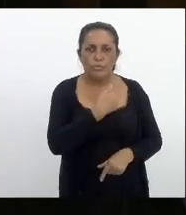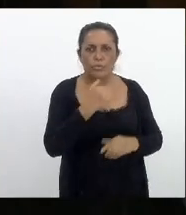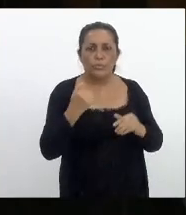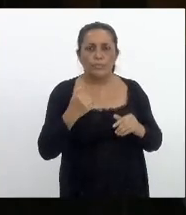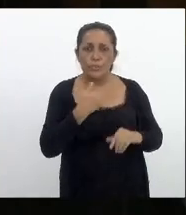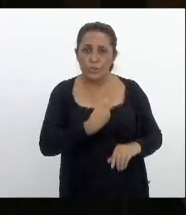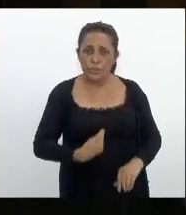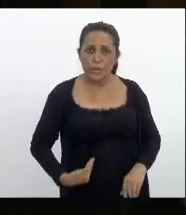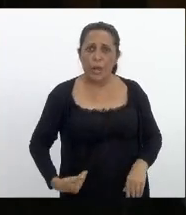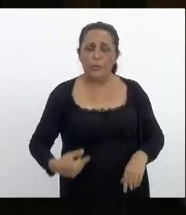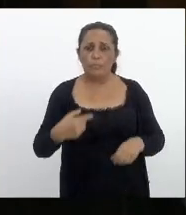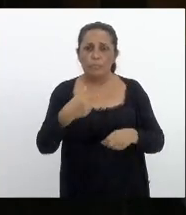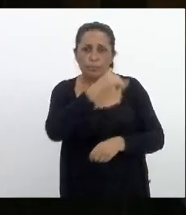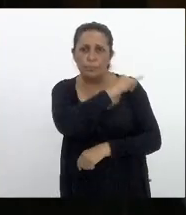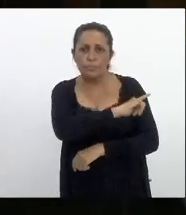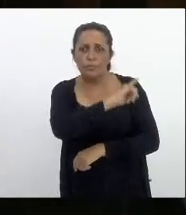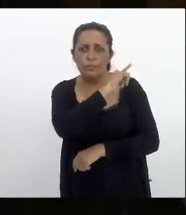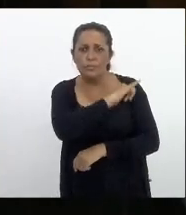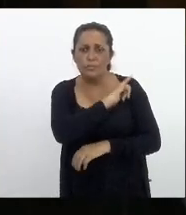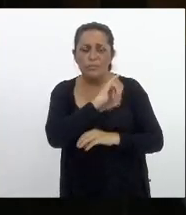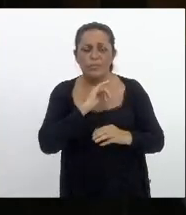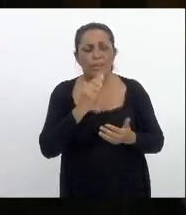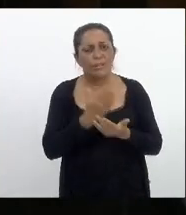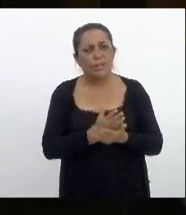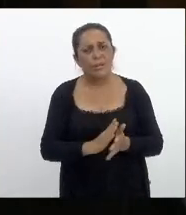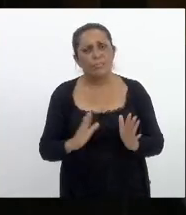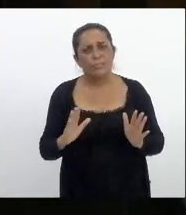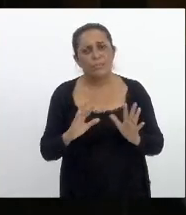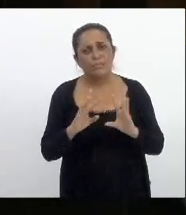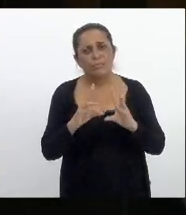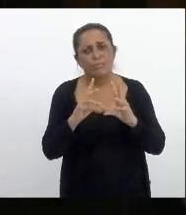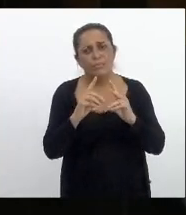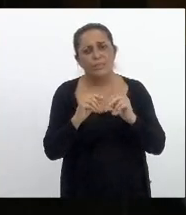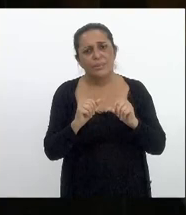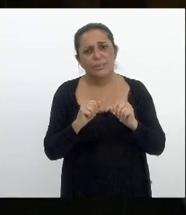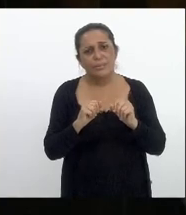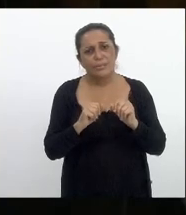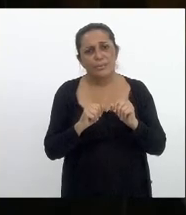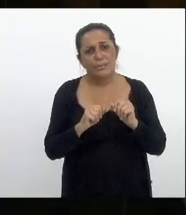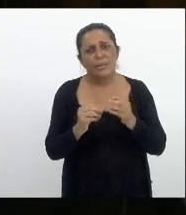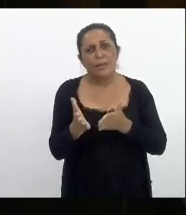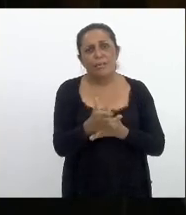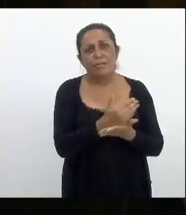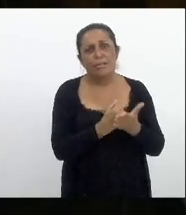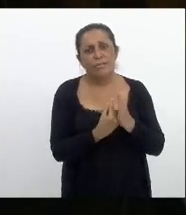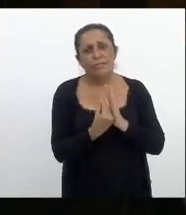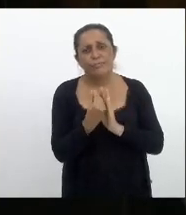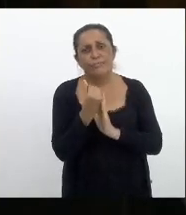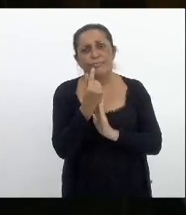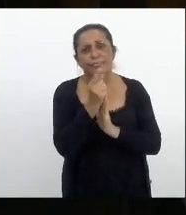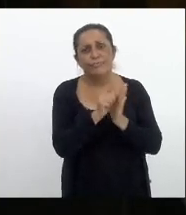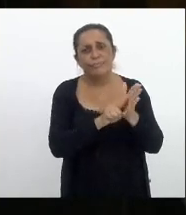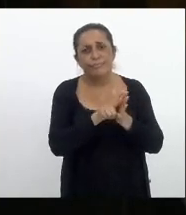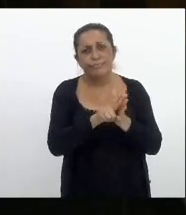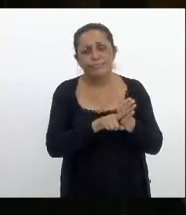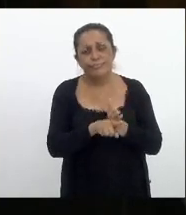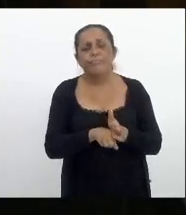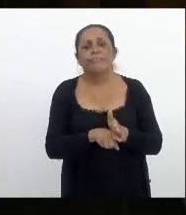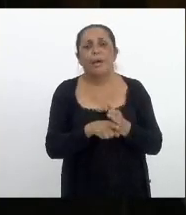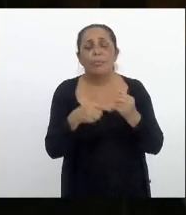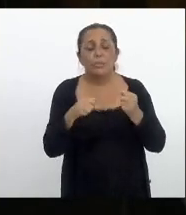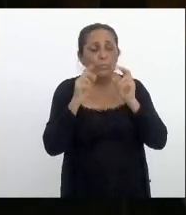realmente passe por esse momento sensível da recuperação fiscal mas que com isso possamos